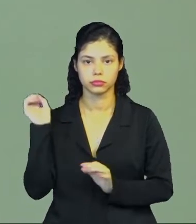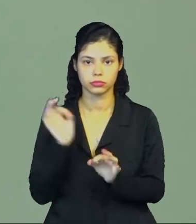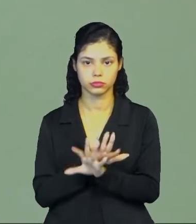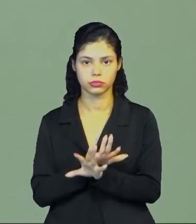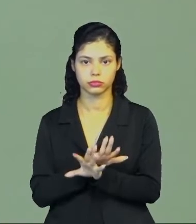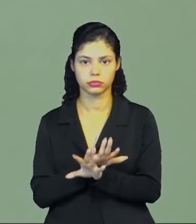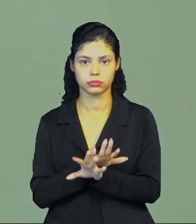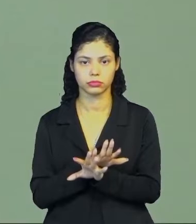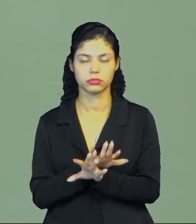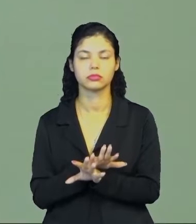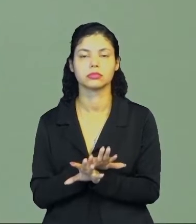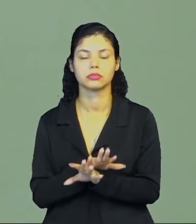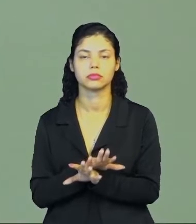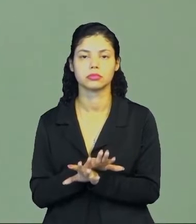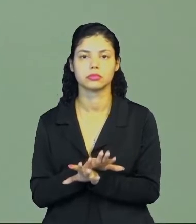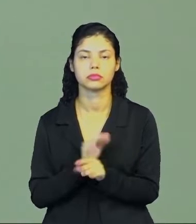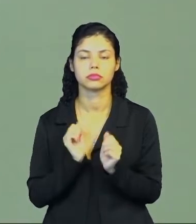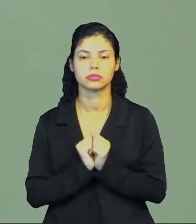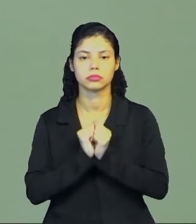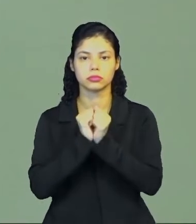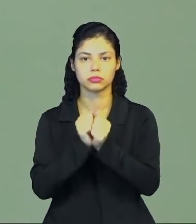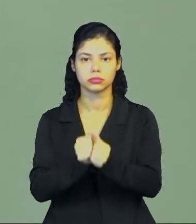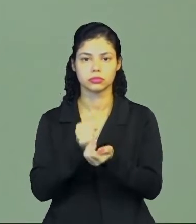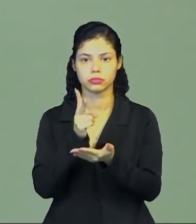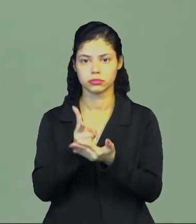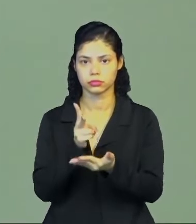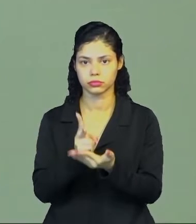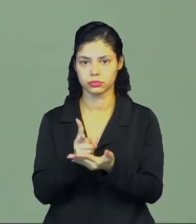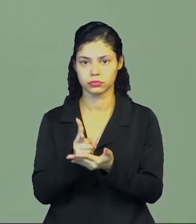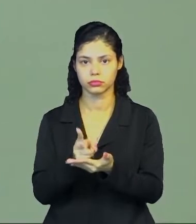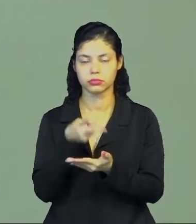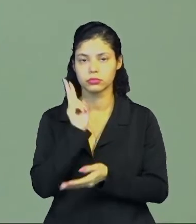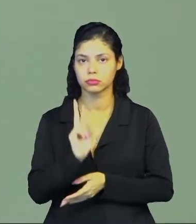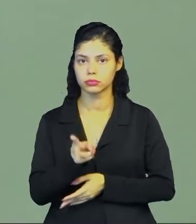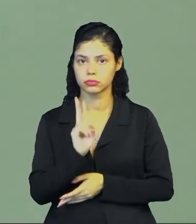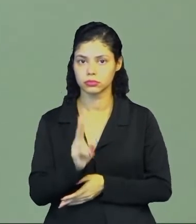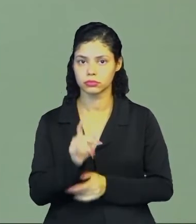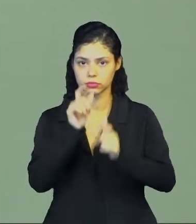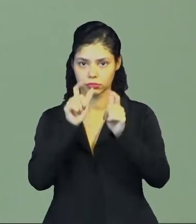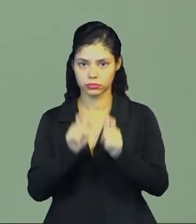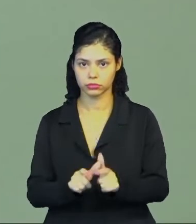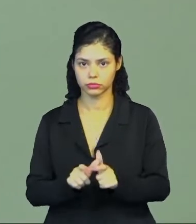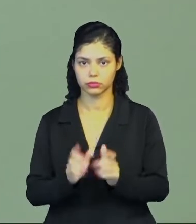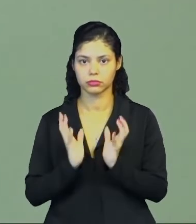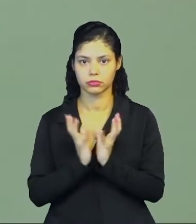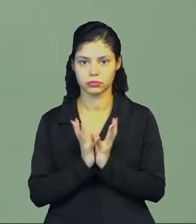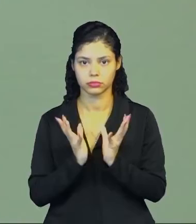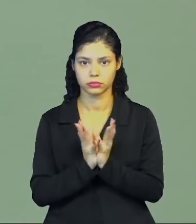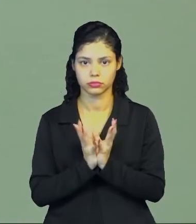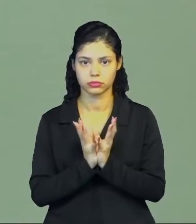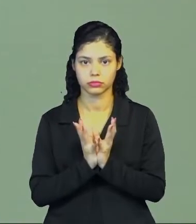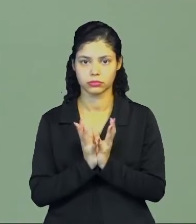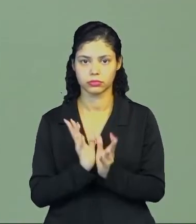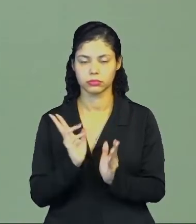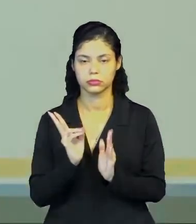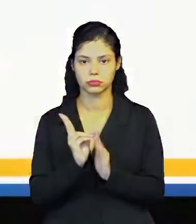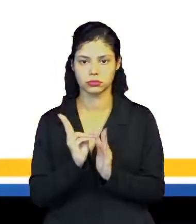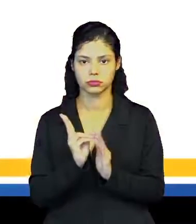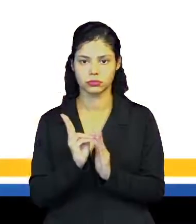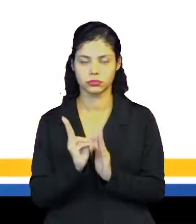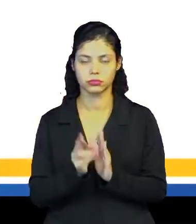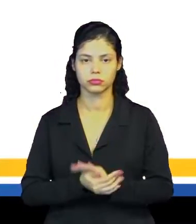participando ali, sendo de uma mesma etnia no geral, né? Etnia indígena.